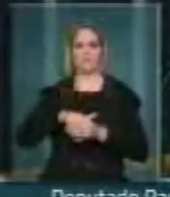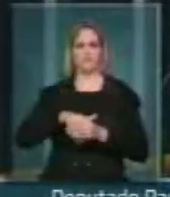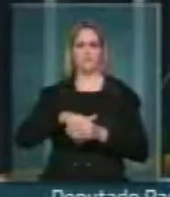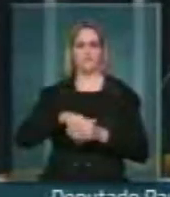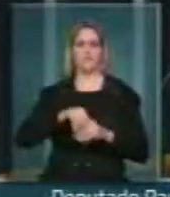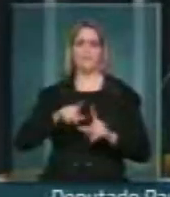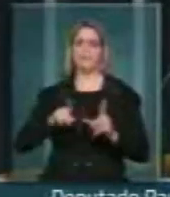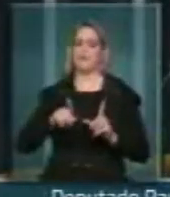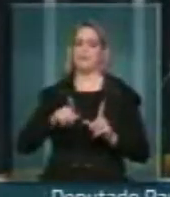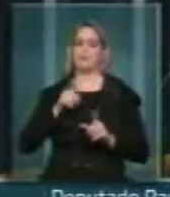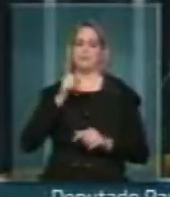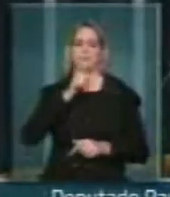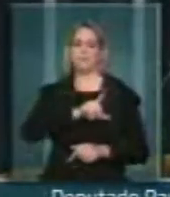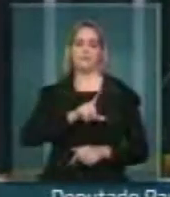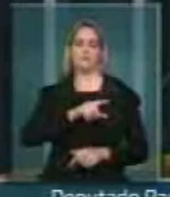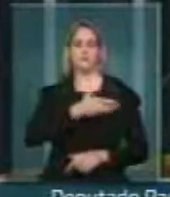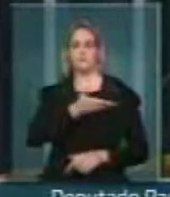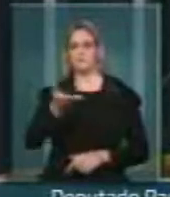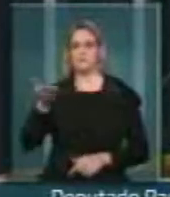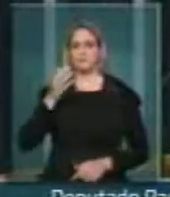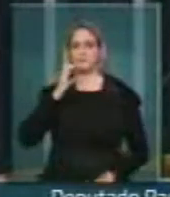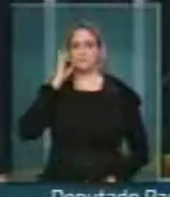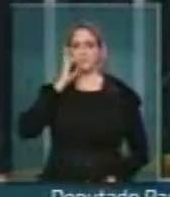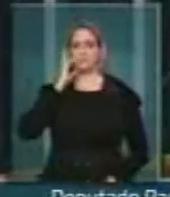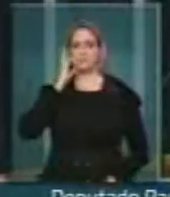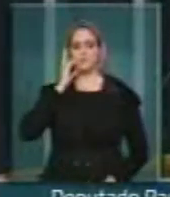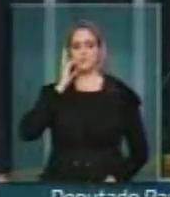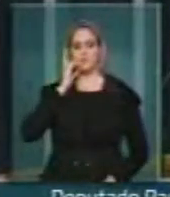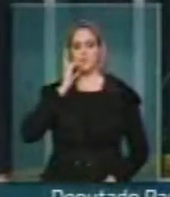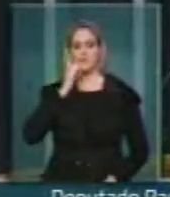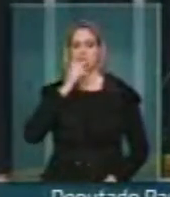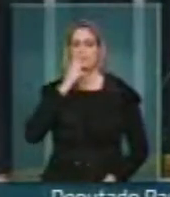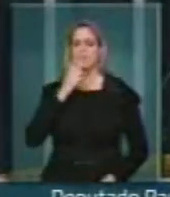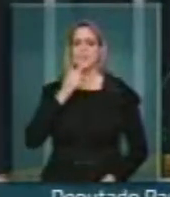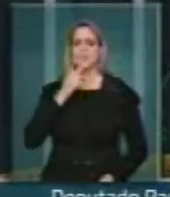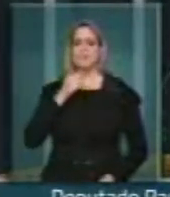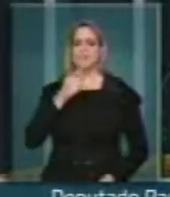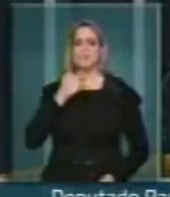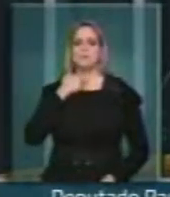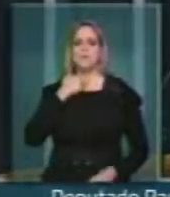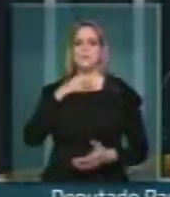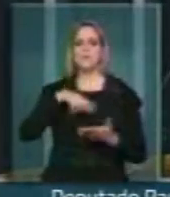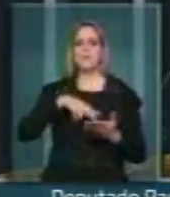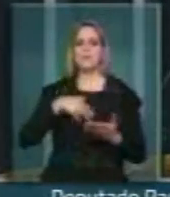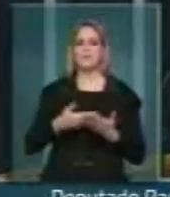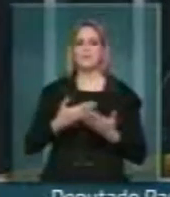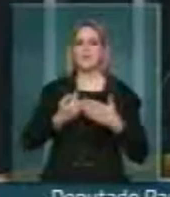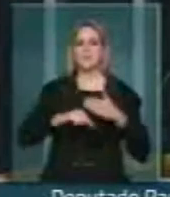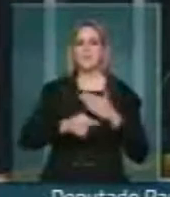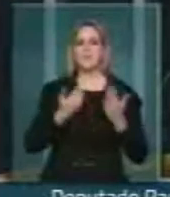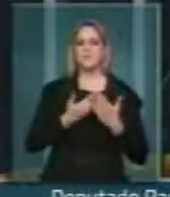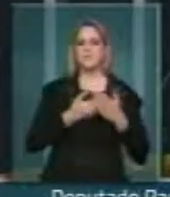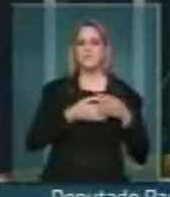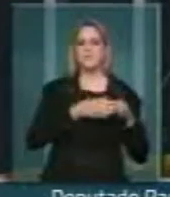que as senhoras e senhores parlamentares tivessem capacidade nem mesmo de discutir a matéria com as suas